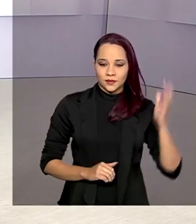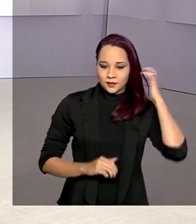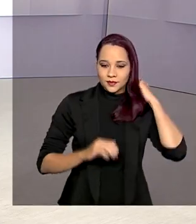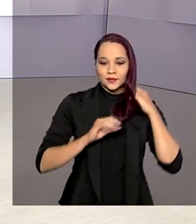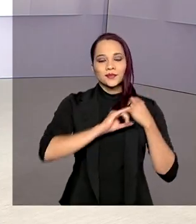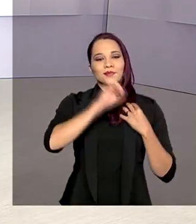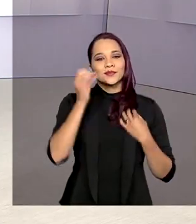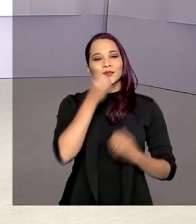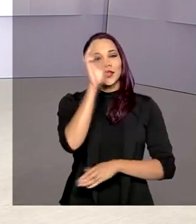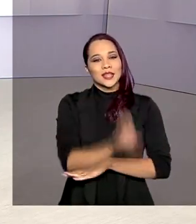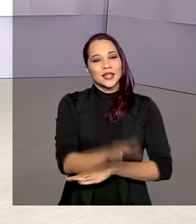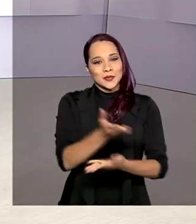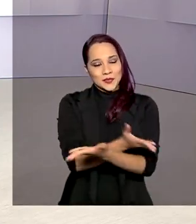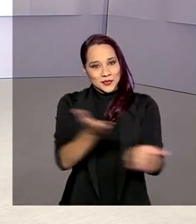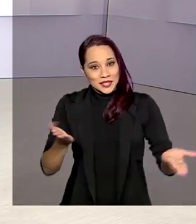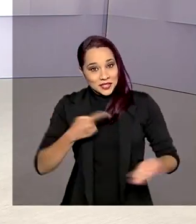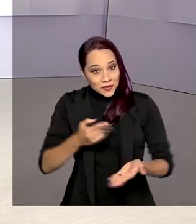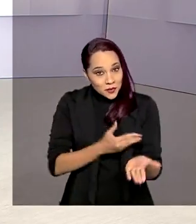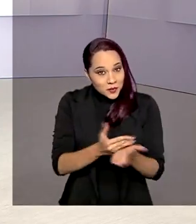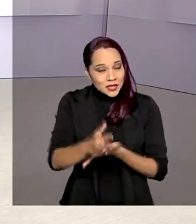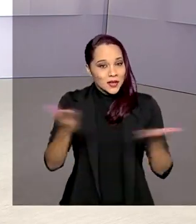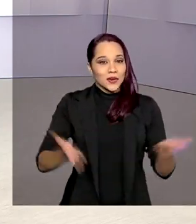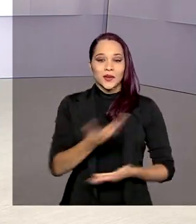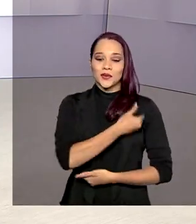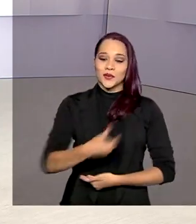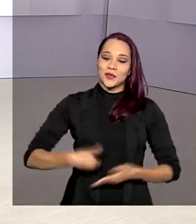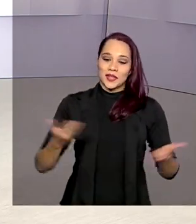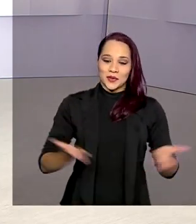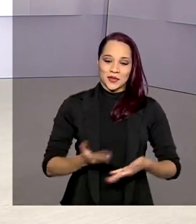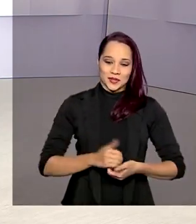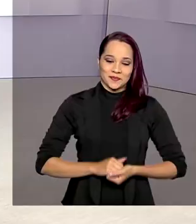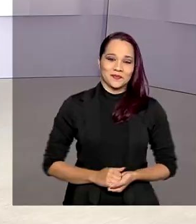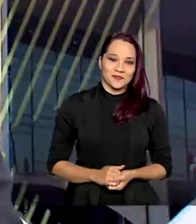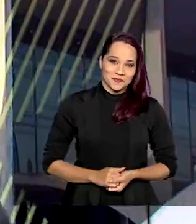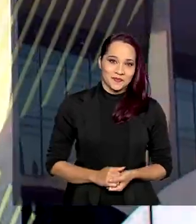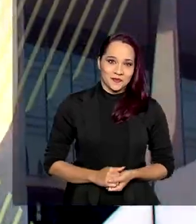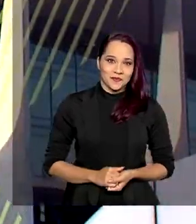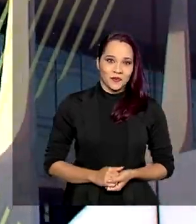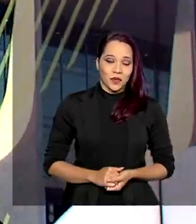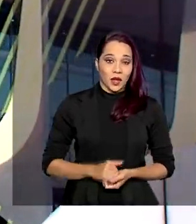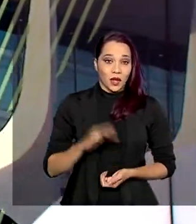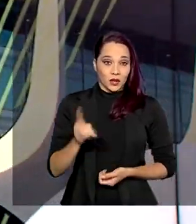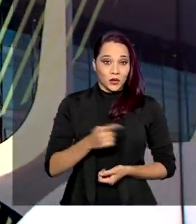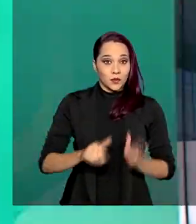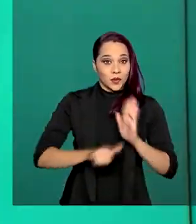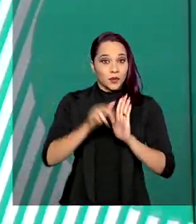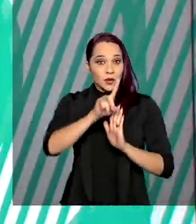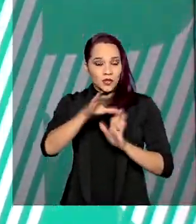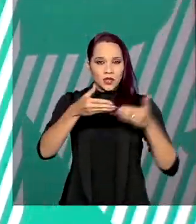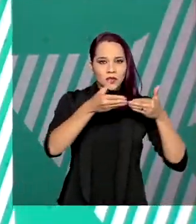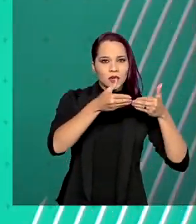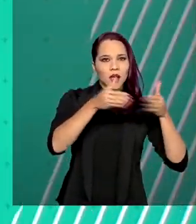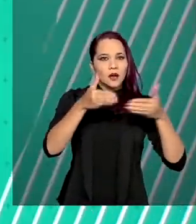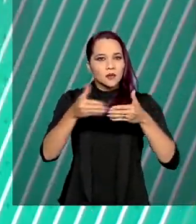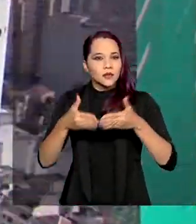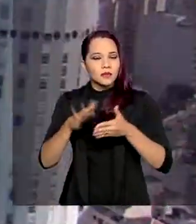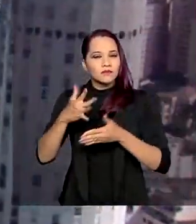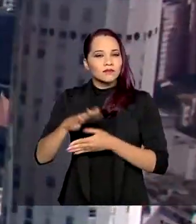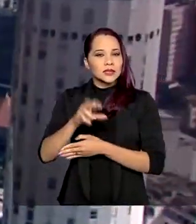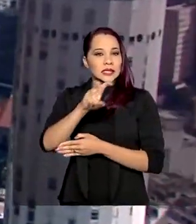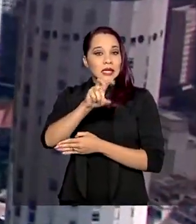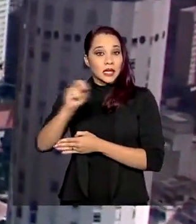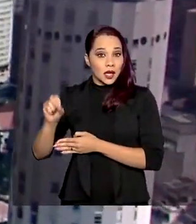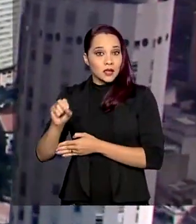Olá, boa tarde para você. Estamos no ar com mais uma edição do Governo Agora. No primeiro dia de reabertura, cerca de